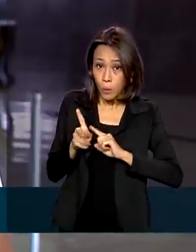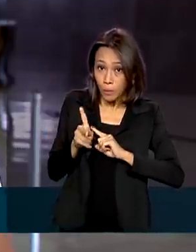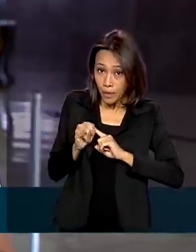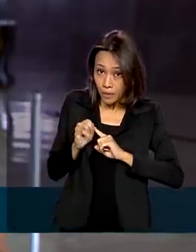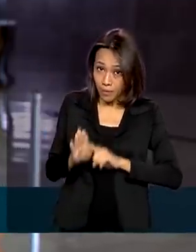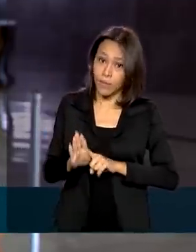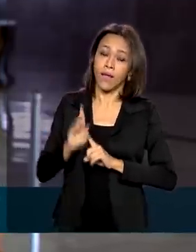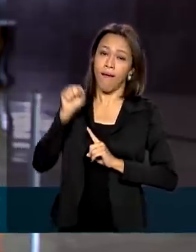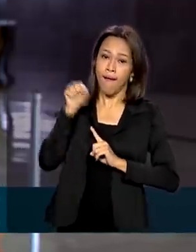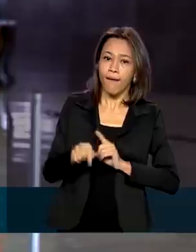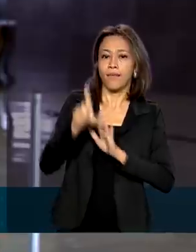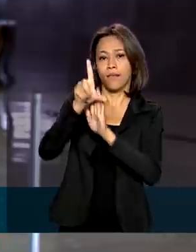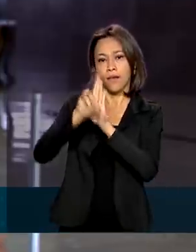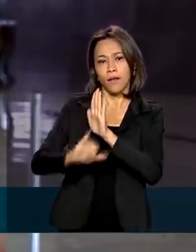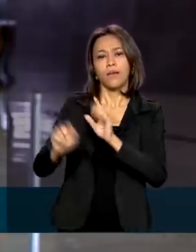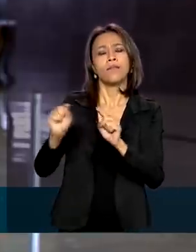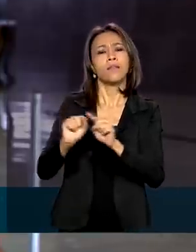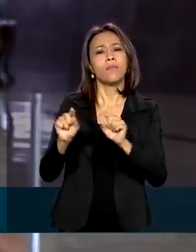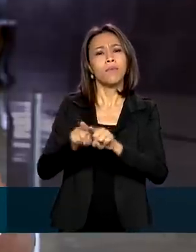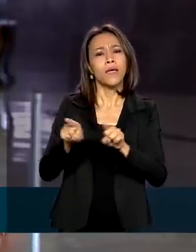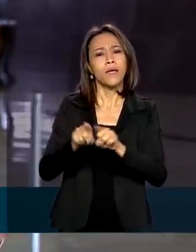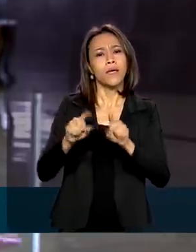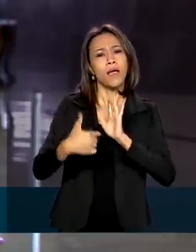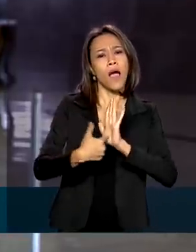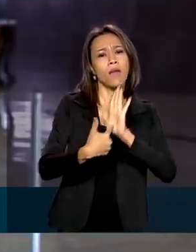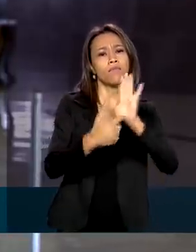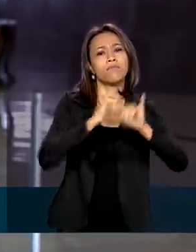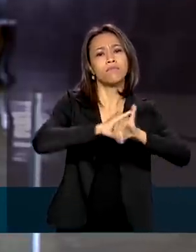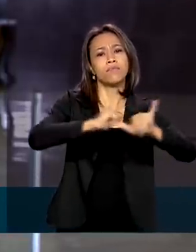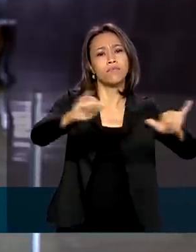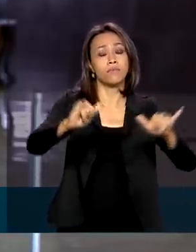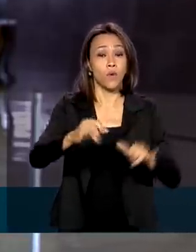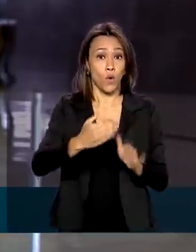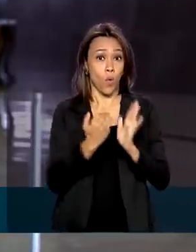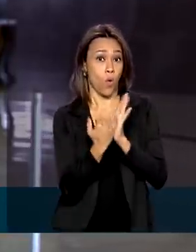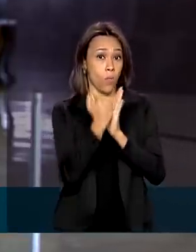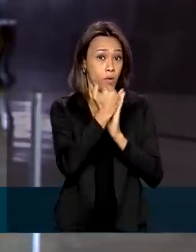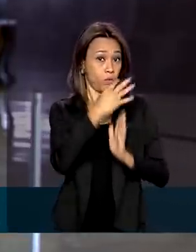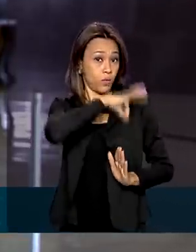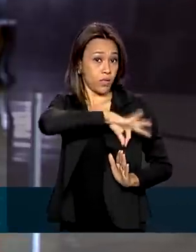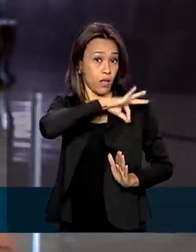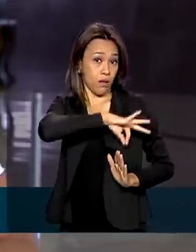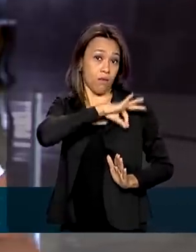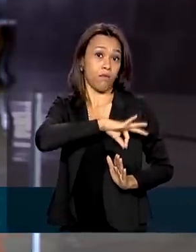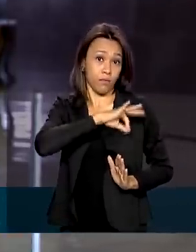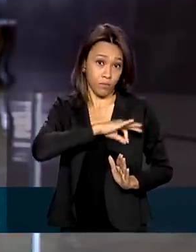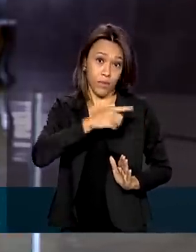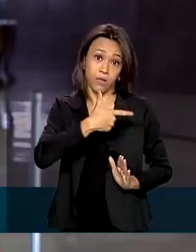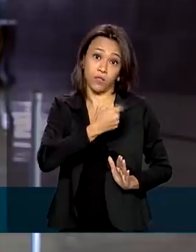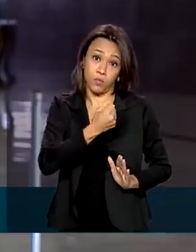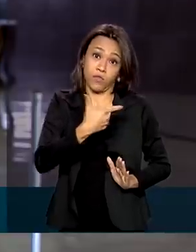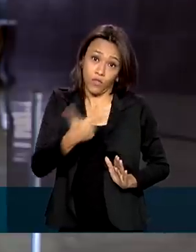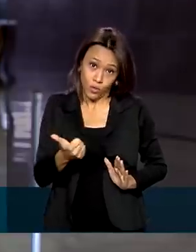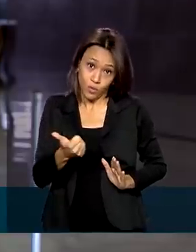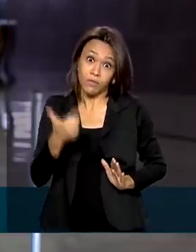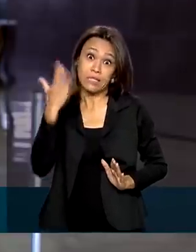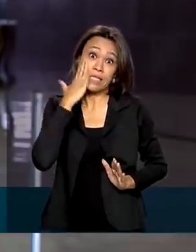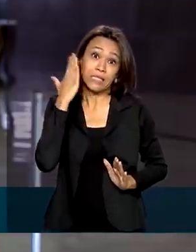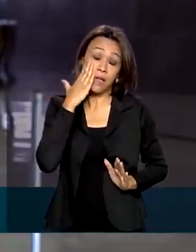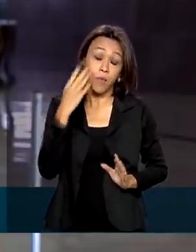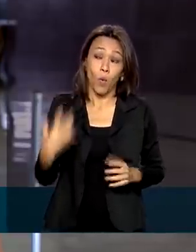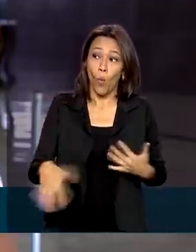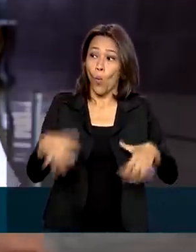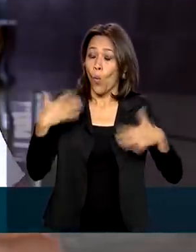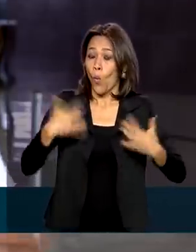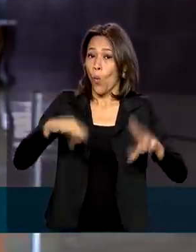sinaliza o próximo valor do salário mínimo para o ano que vem, para 2021. Então, só por isso, já dá para ver o tamanho